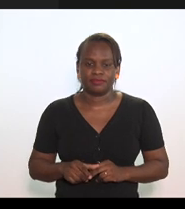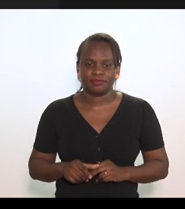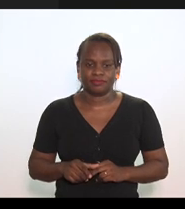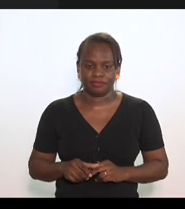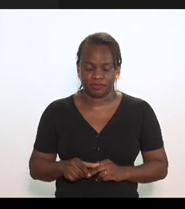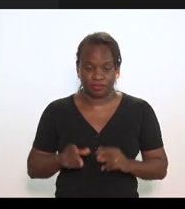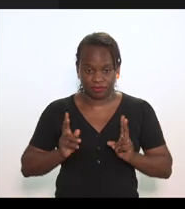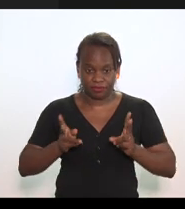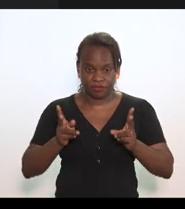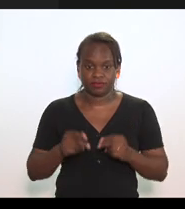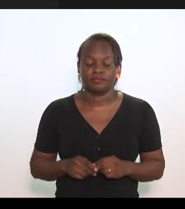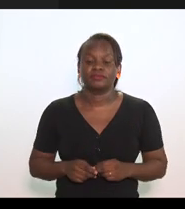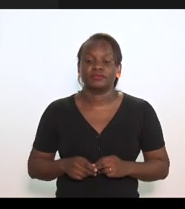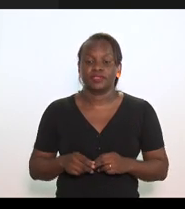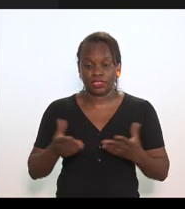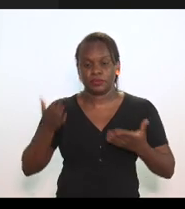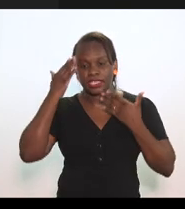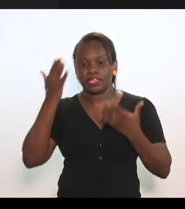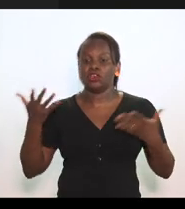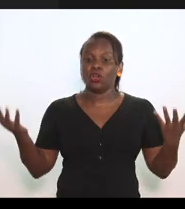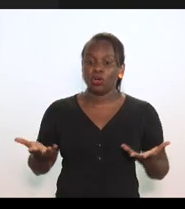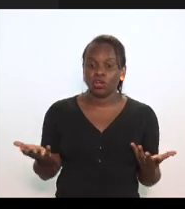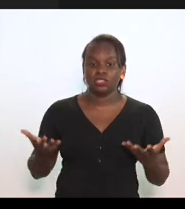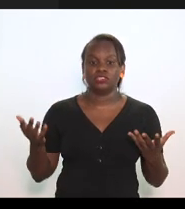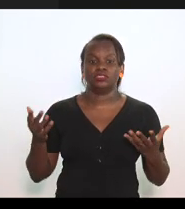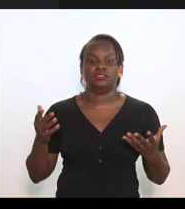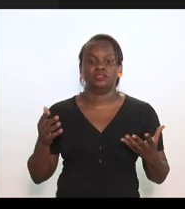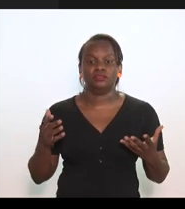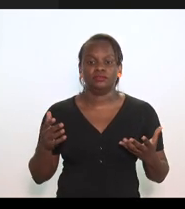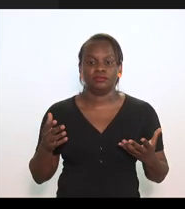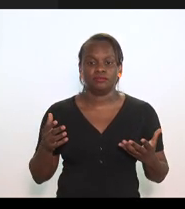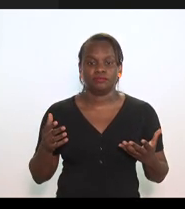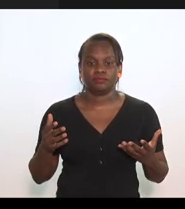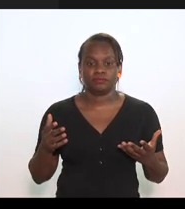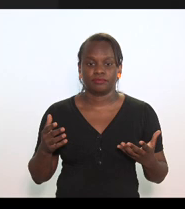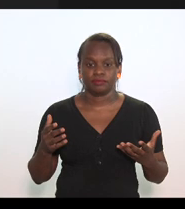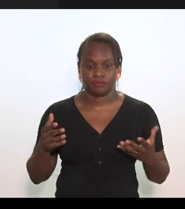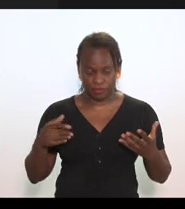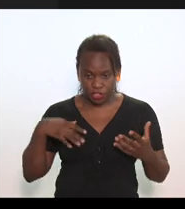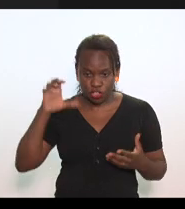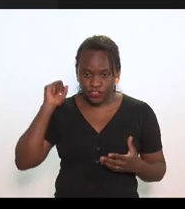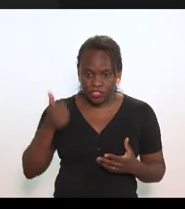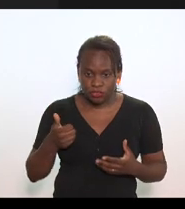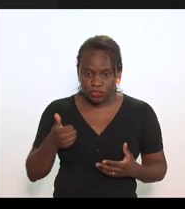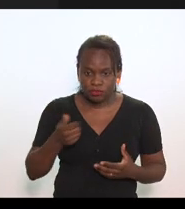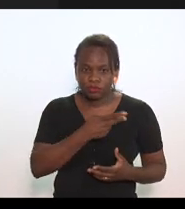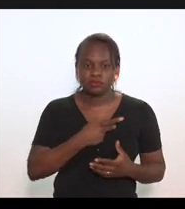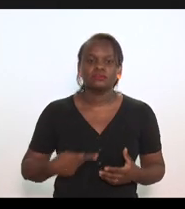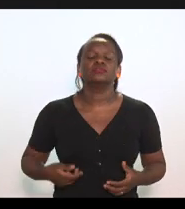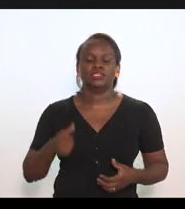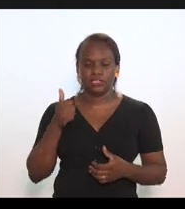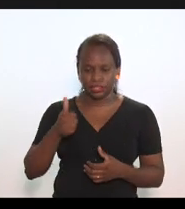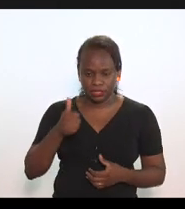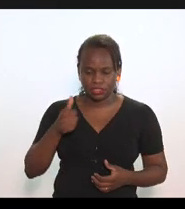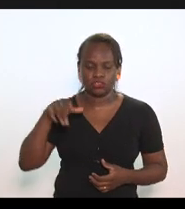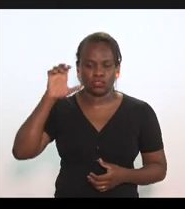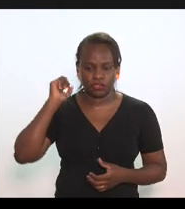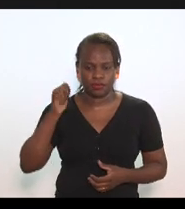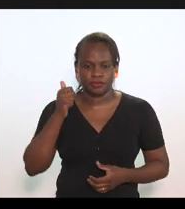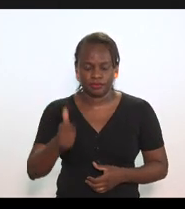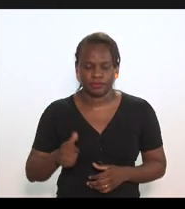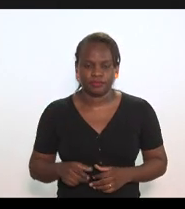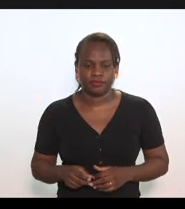continua obrigada hoje o nosso setor oi o senhor está me ouvindo presidente estou estou